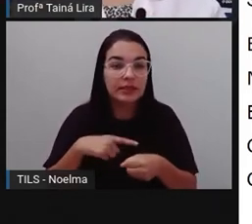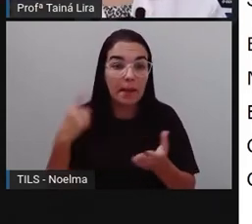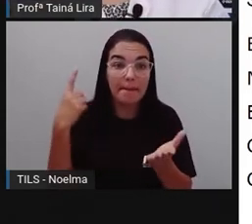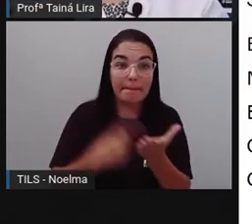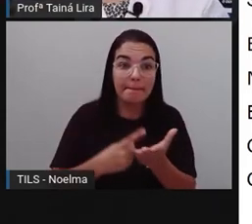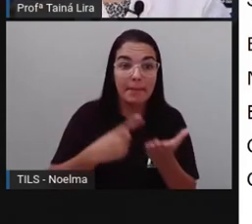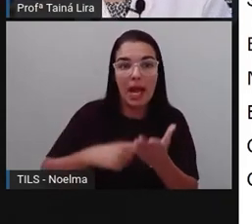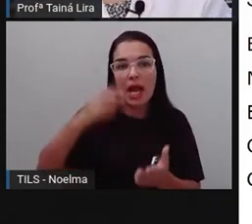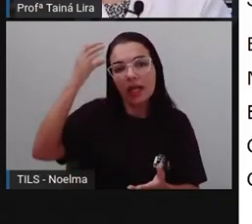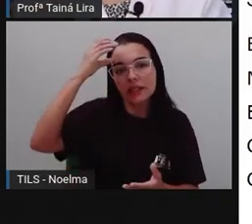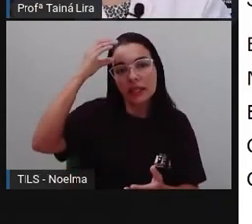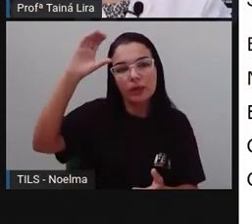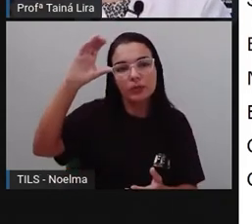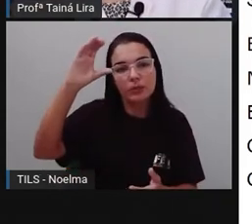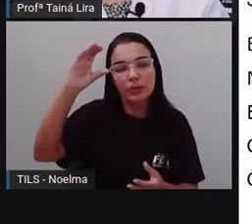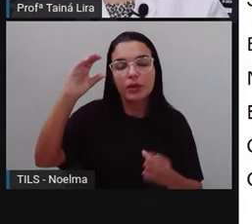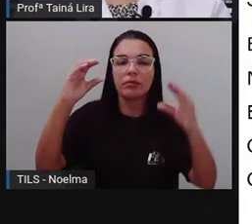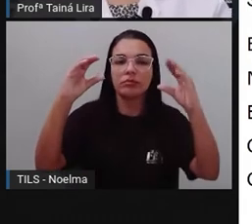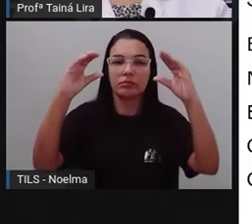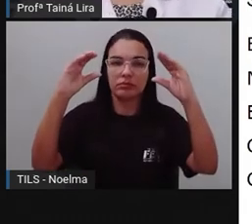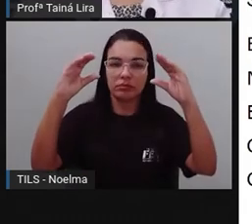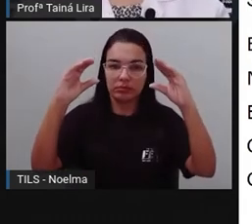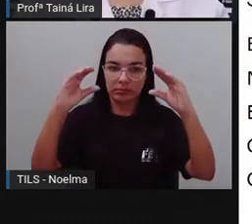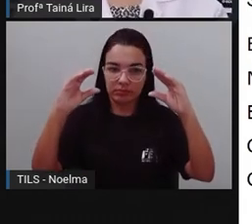cultura árabe, certo?